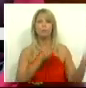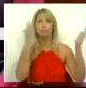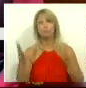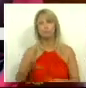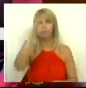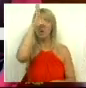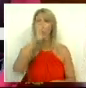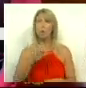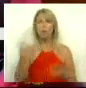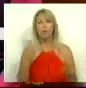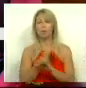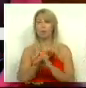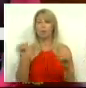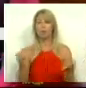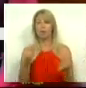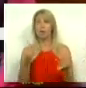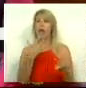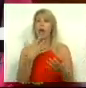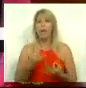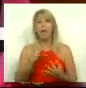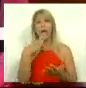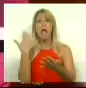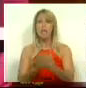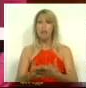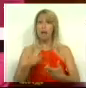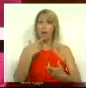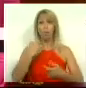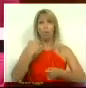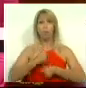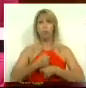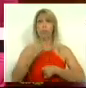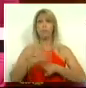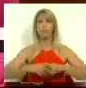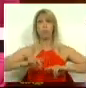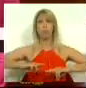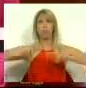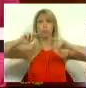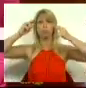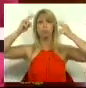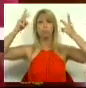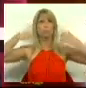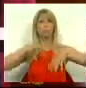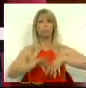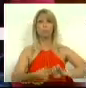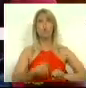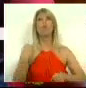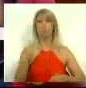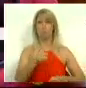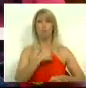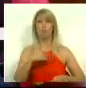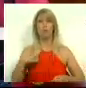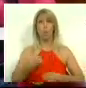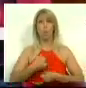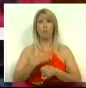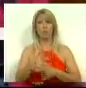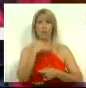Governo, inacreditavelmente, enchevalha carreiras em Portugal. E os profissionais de saúde que o digam. Terceira nota, é